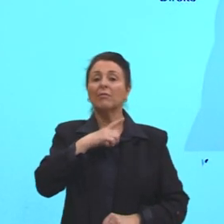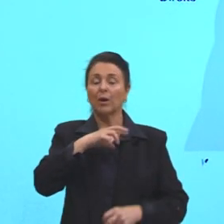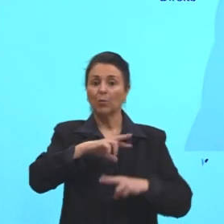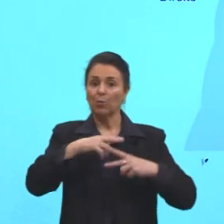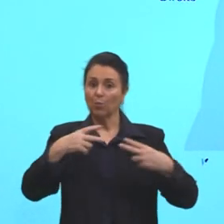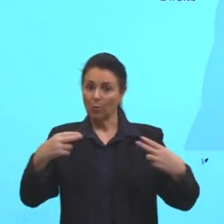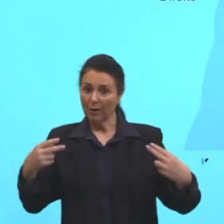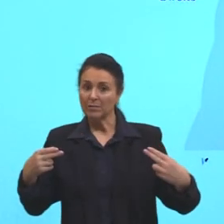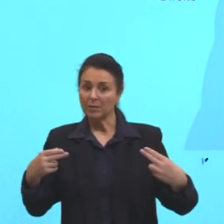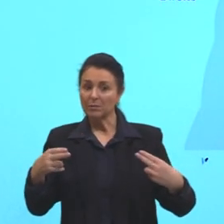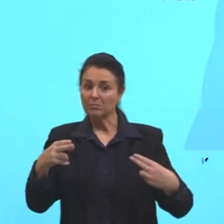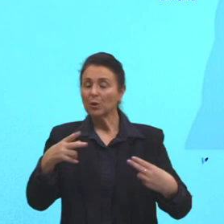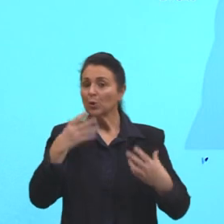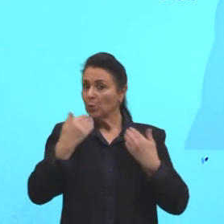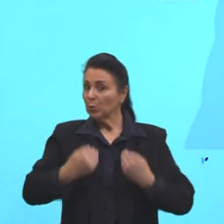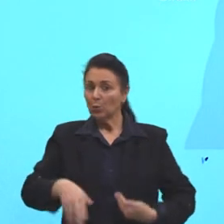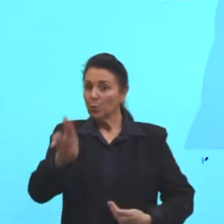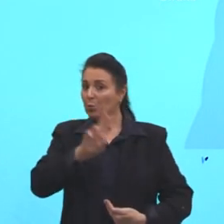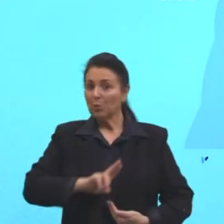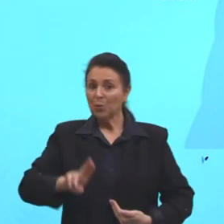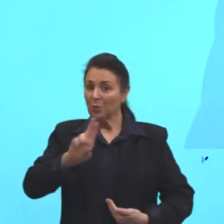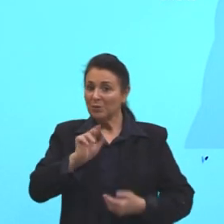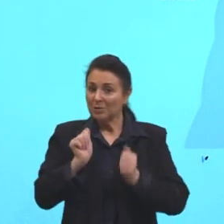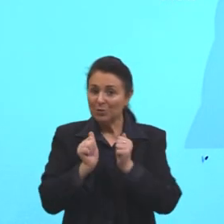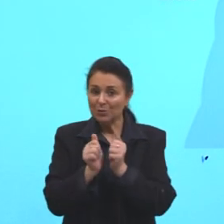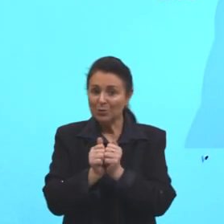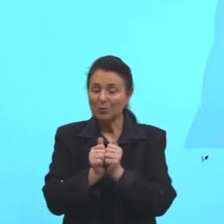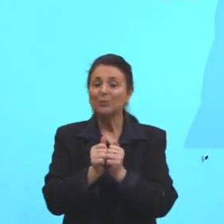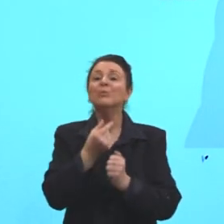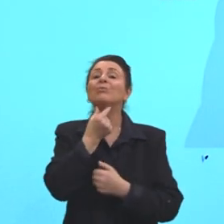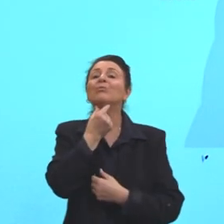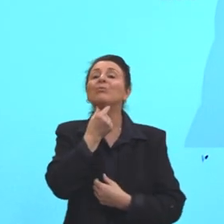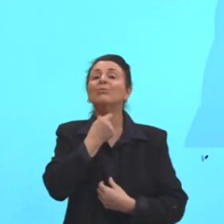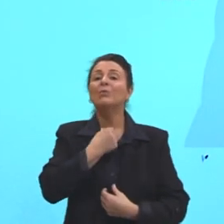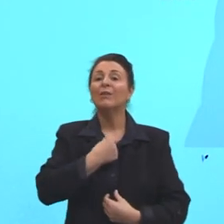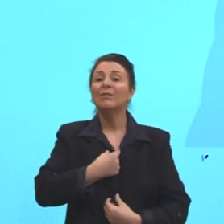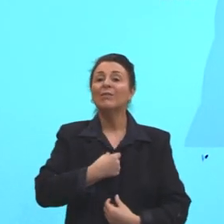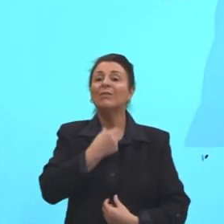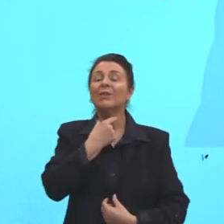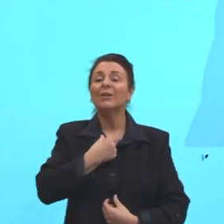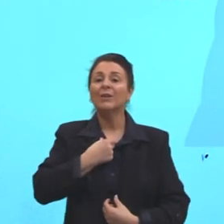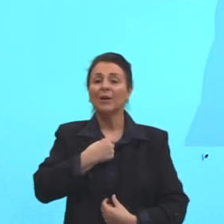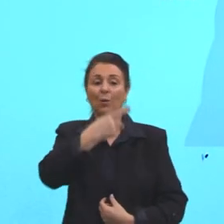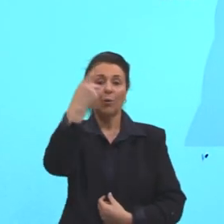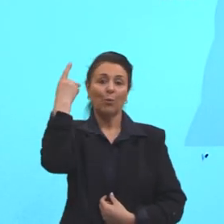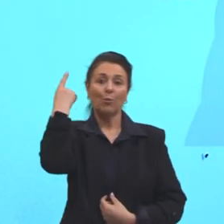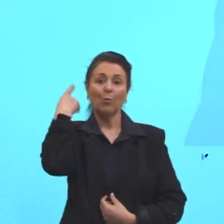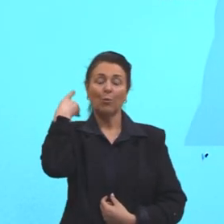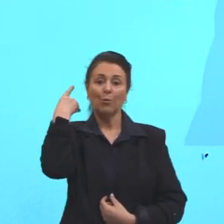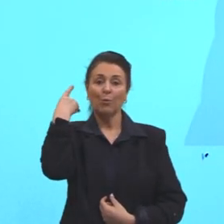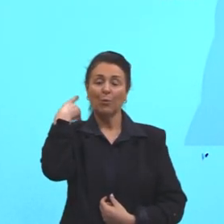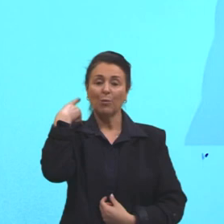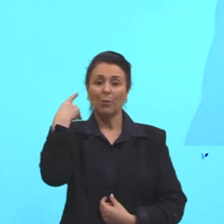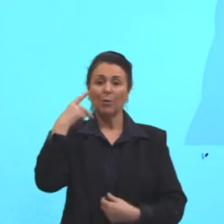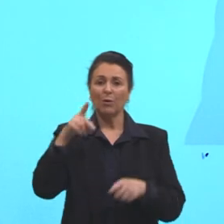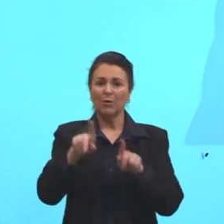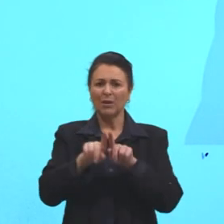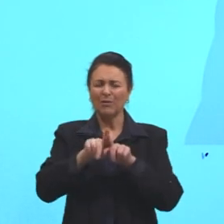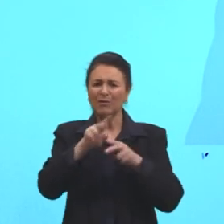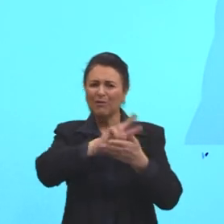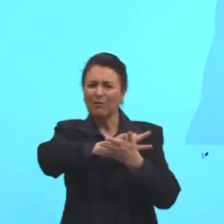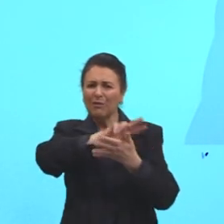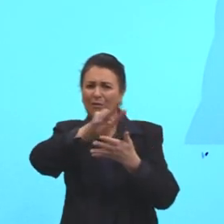entre um ou mais sistemas. A traqueia, os pulmões, os brônquios, os brônquios, diafragma.